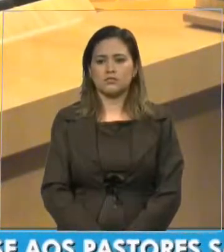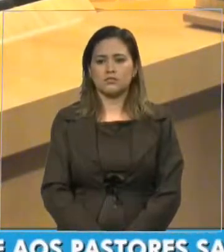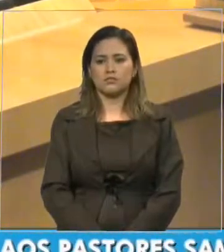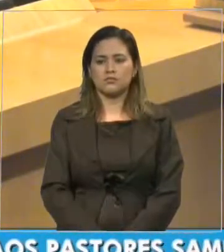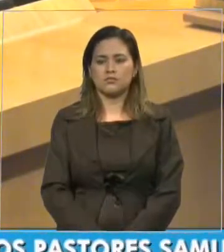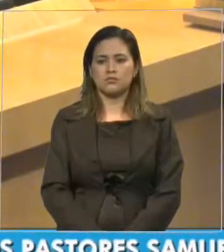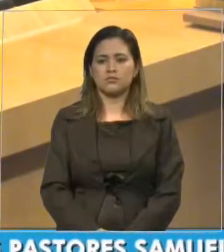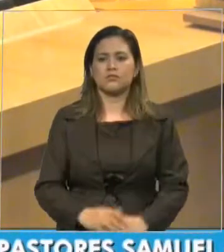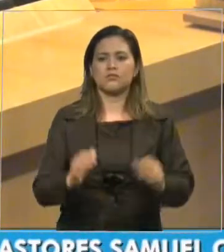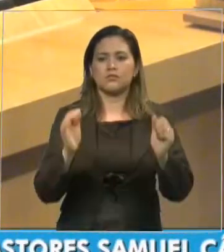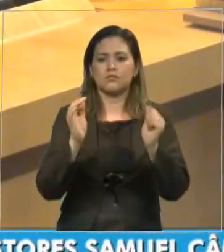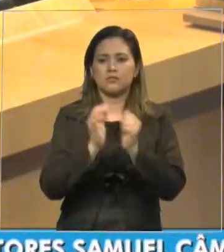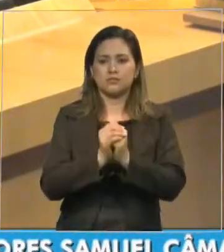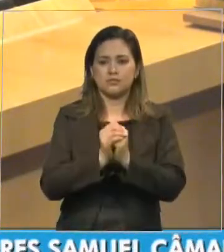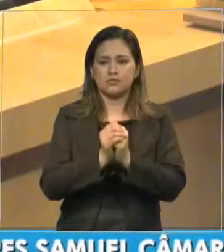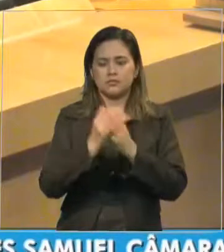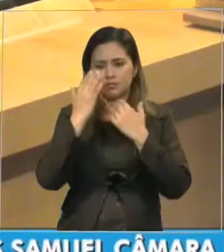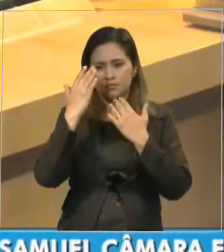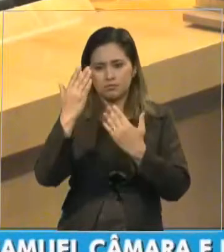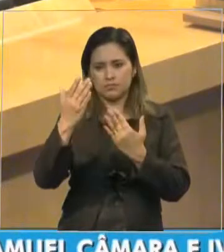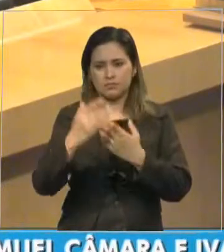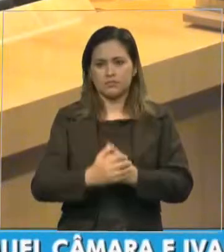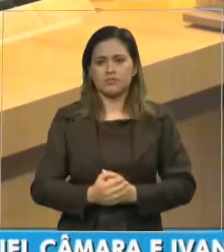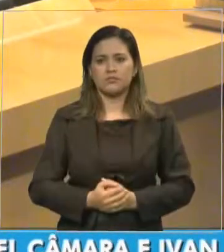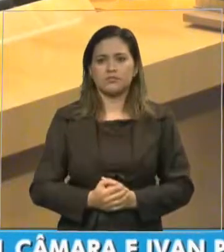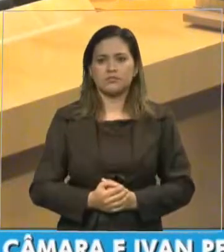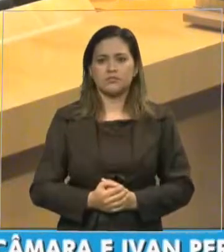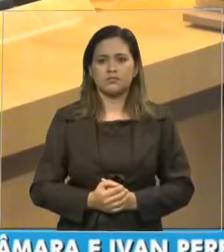Amém, pastor. Muito obrigado, pela sua palavra.